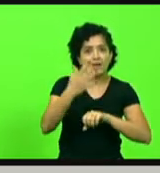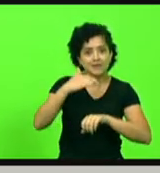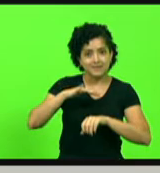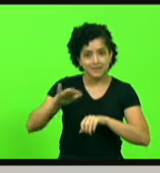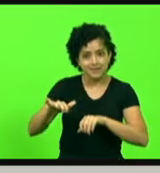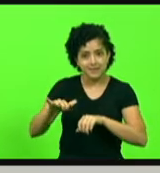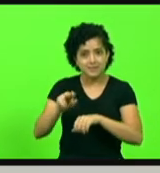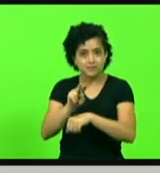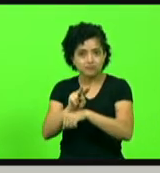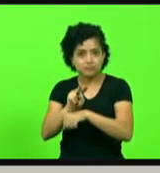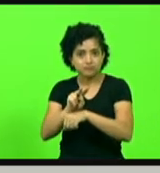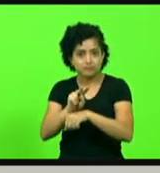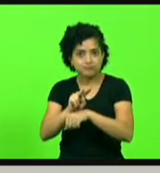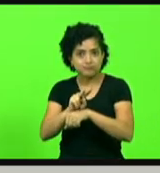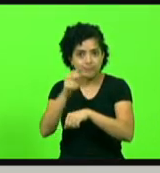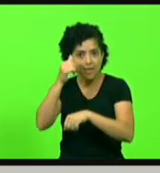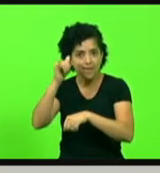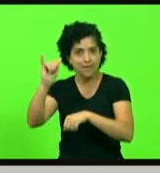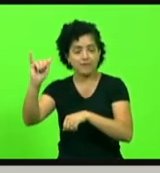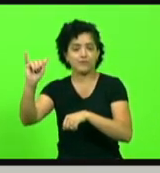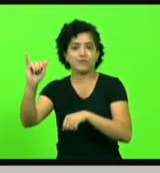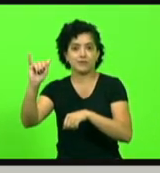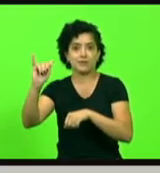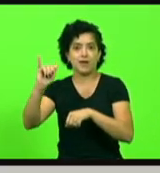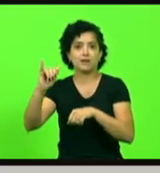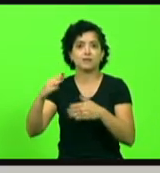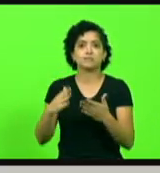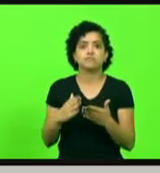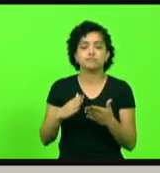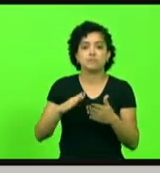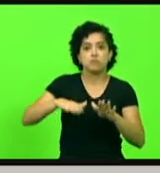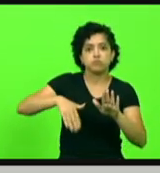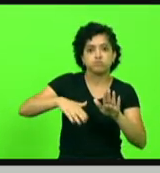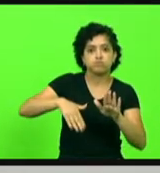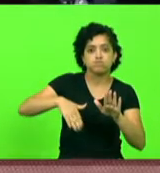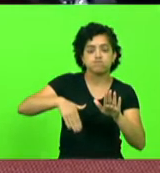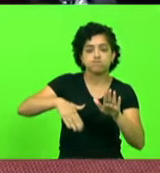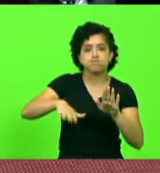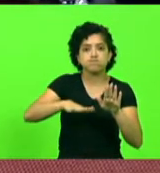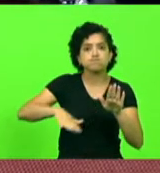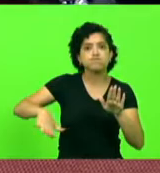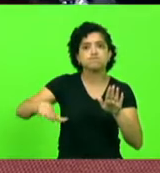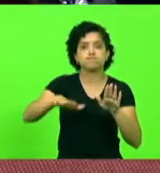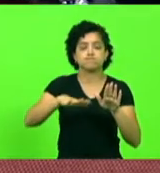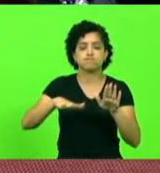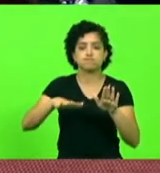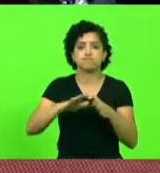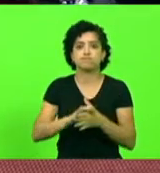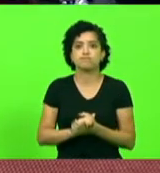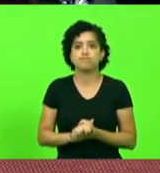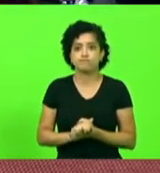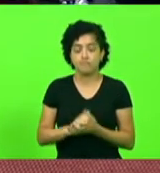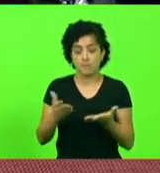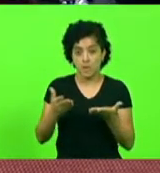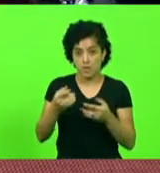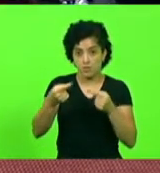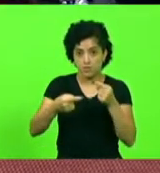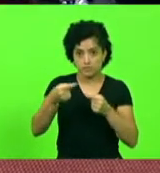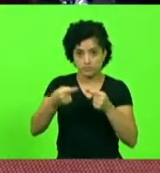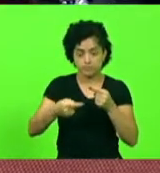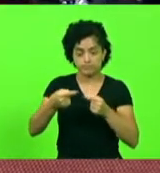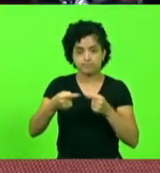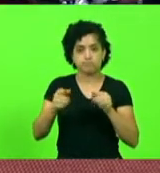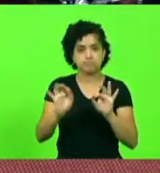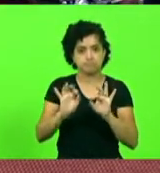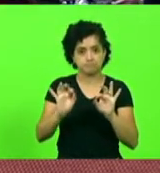acidentes em ambientes aquáticos. Em discussão. Não havendo quem queira discutir em